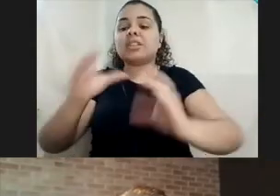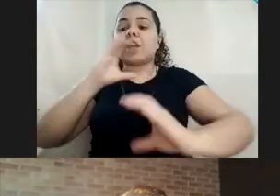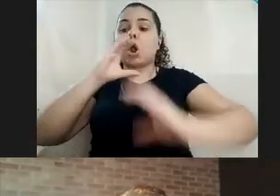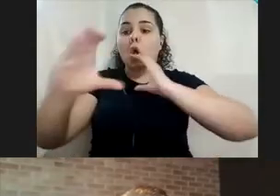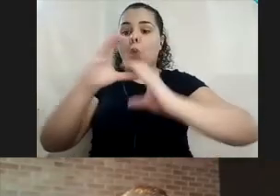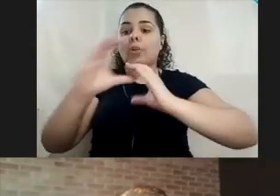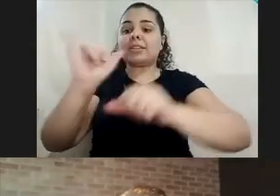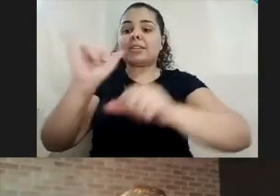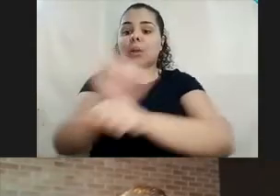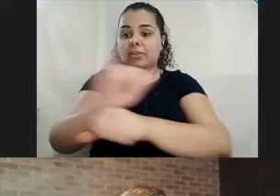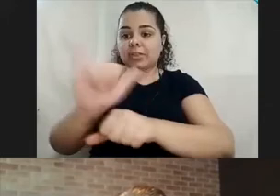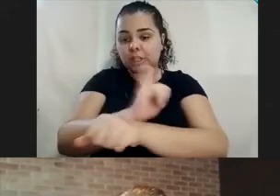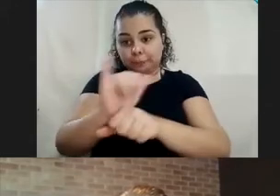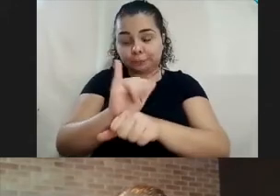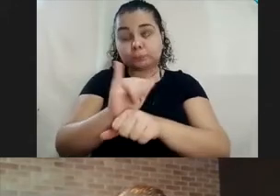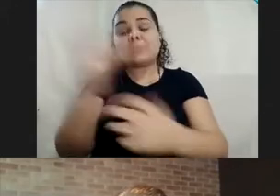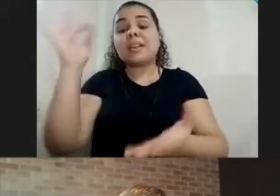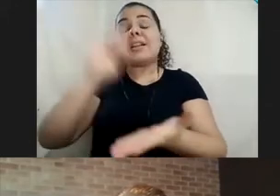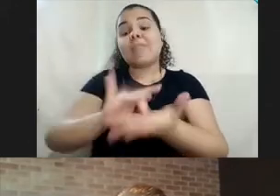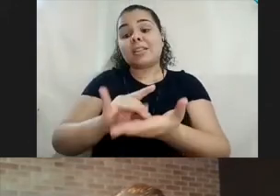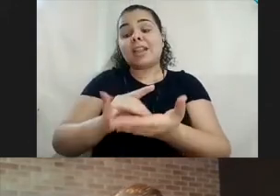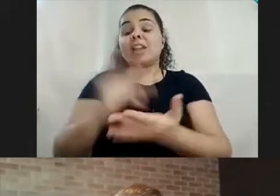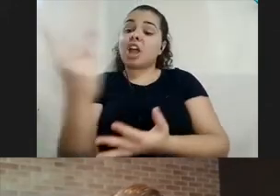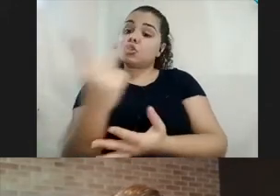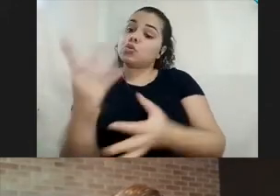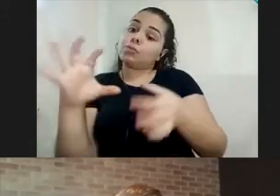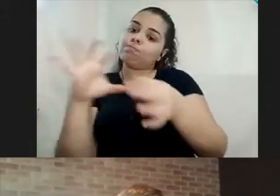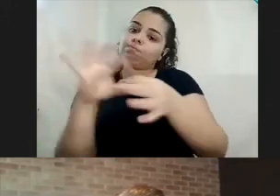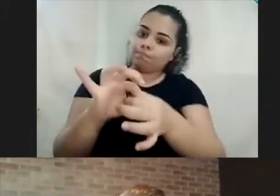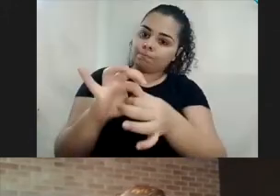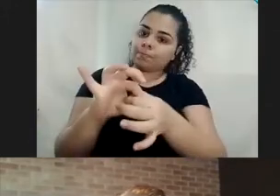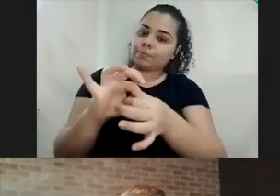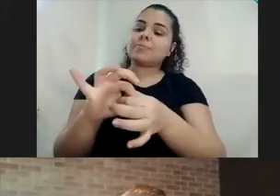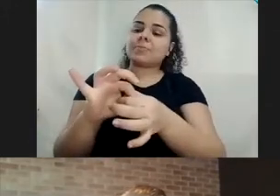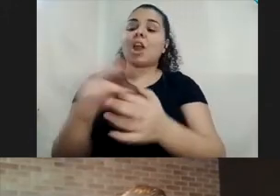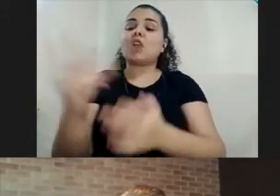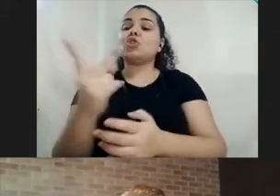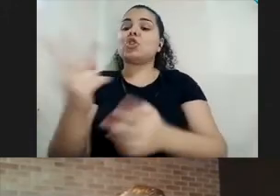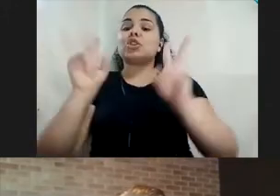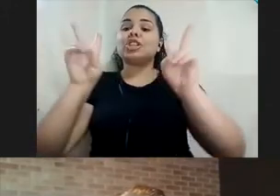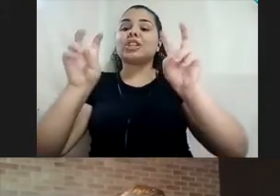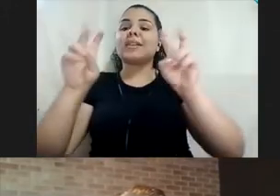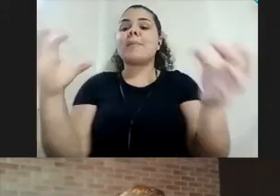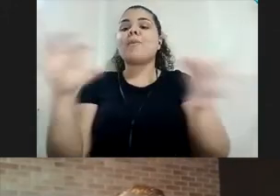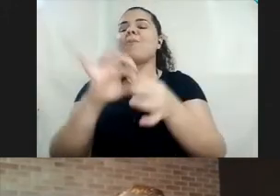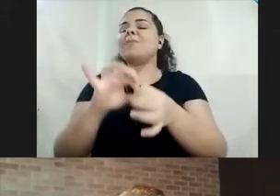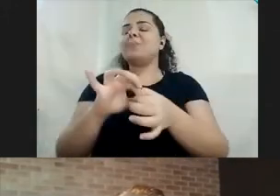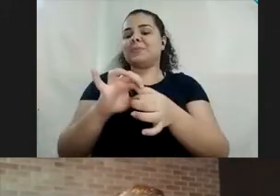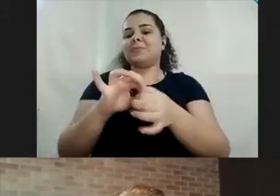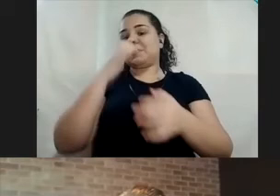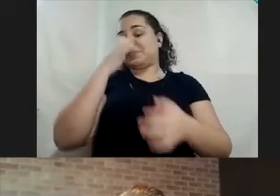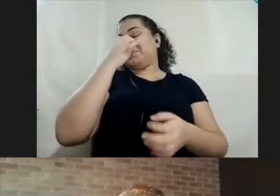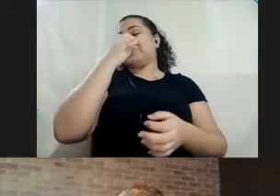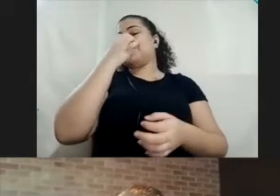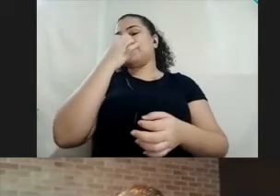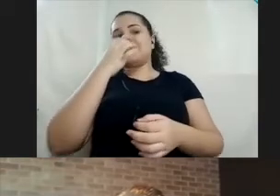Que, na verdade, são todas complementares, né? Uma é um complemento da outra, então a gente estava meio, mas o meu complementa o seu? Ah, mas o